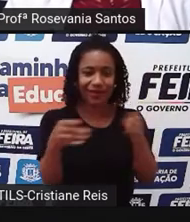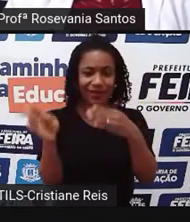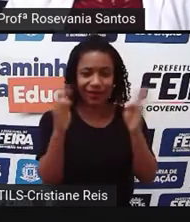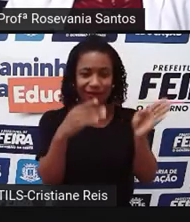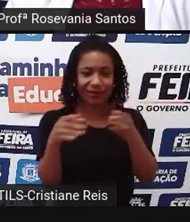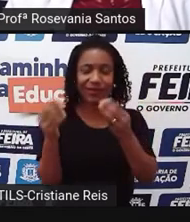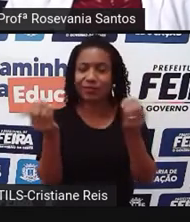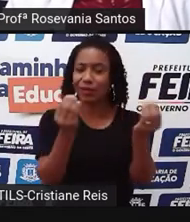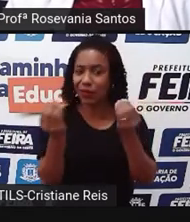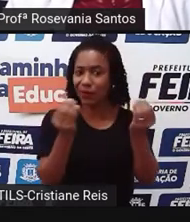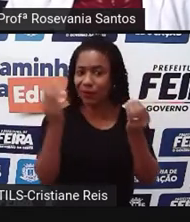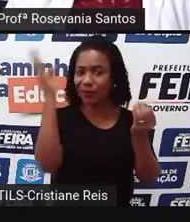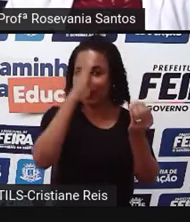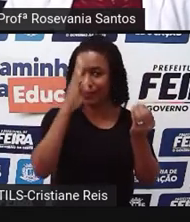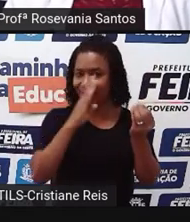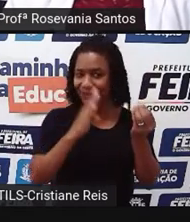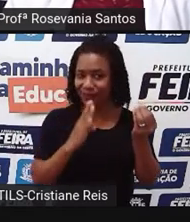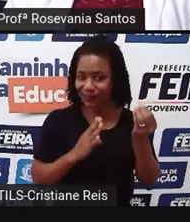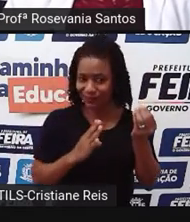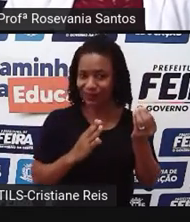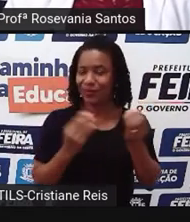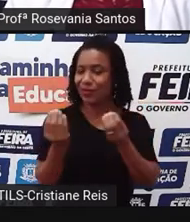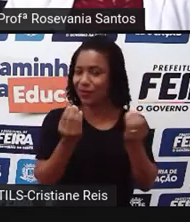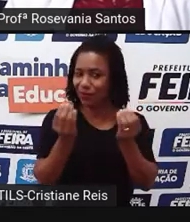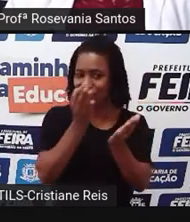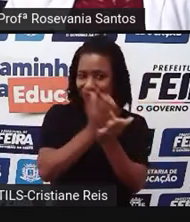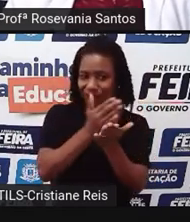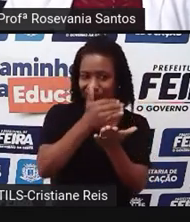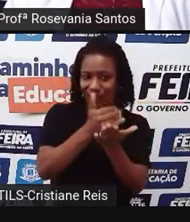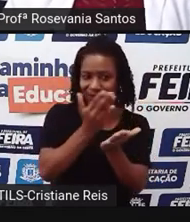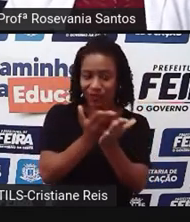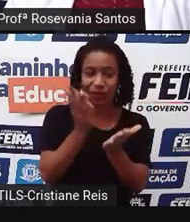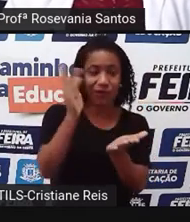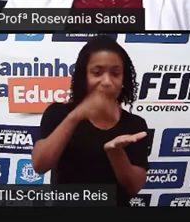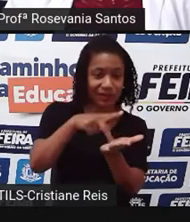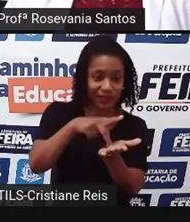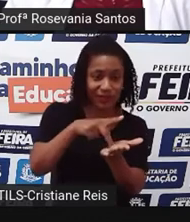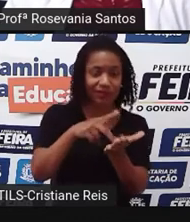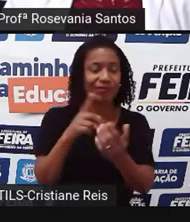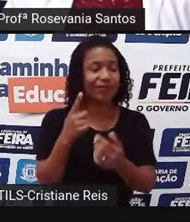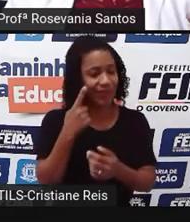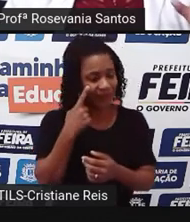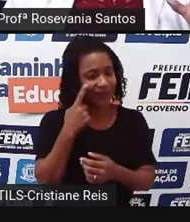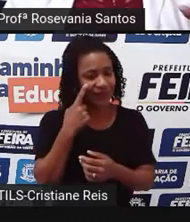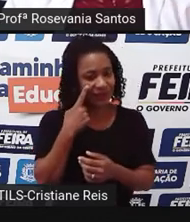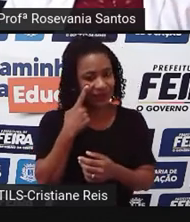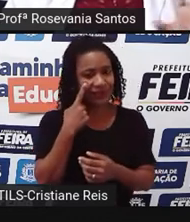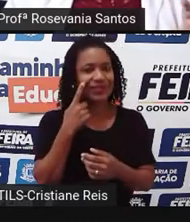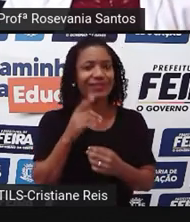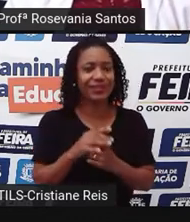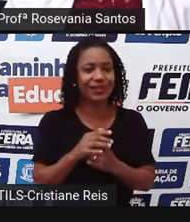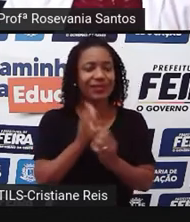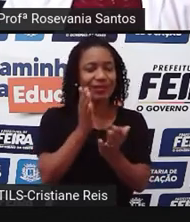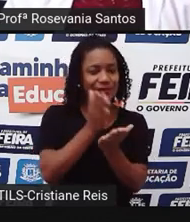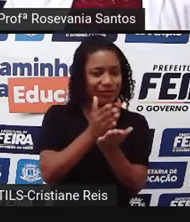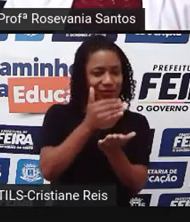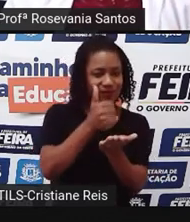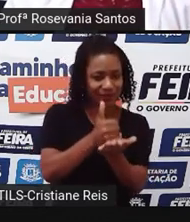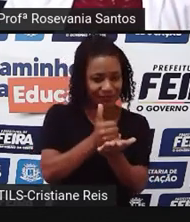divisão regional do Brasil. Não vai ser essa divisão oficial, mas a gente tem especificamente assim, né?